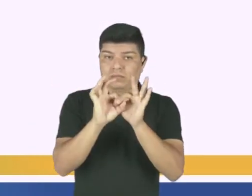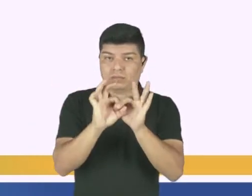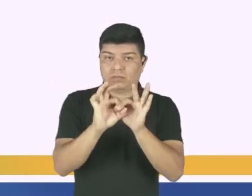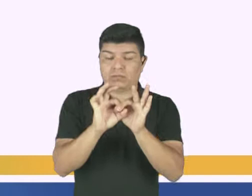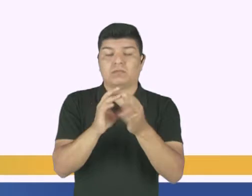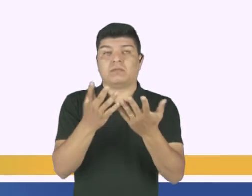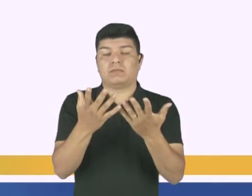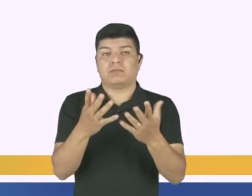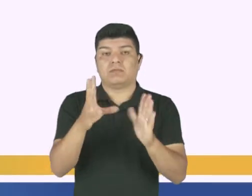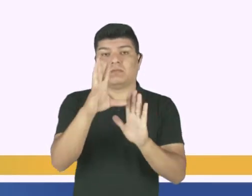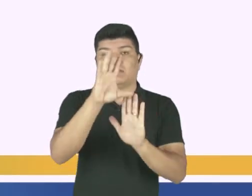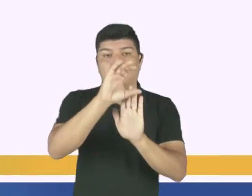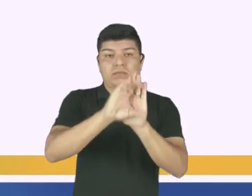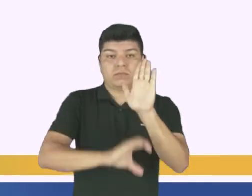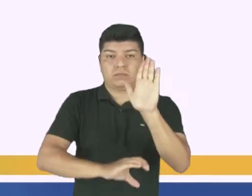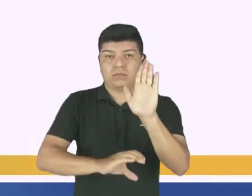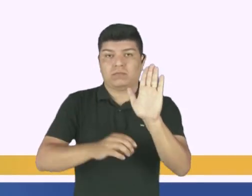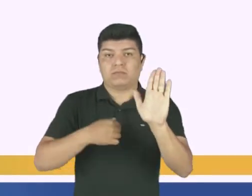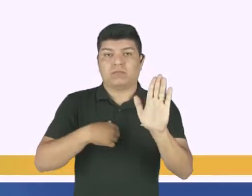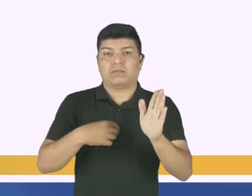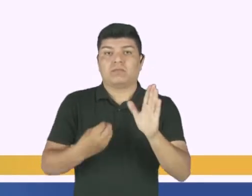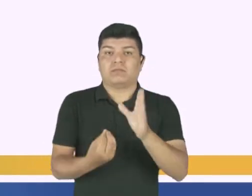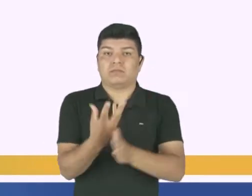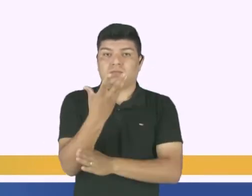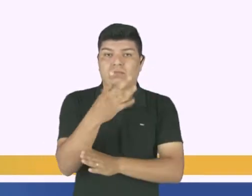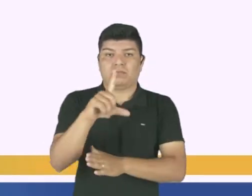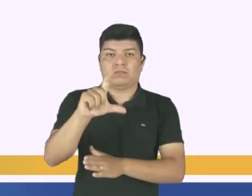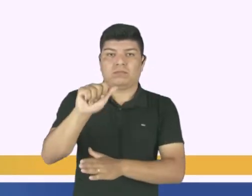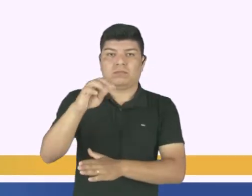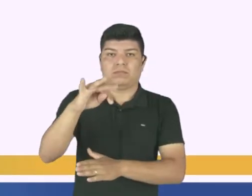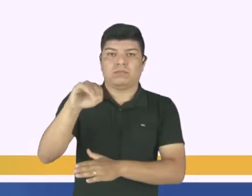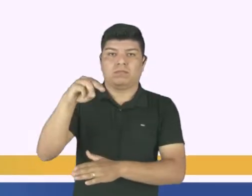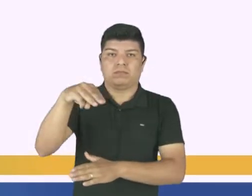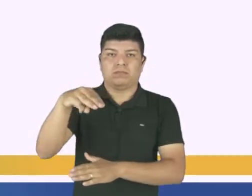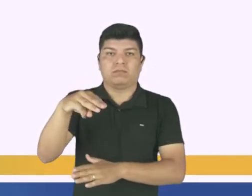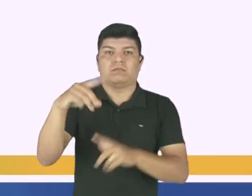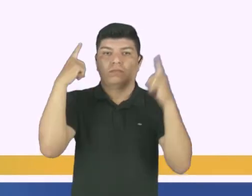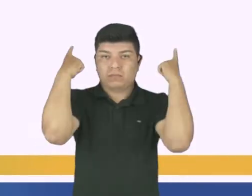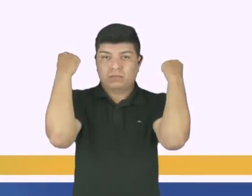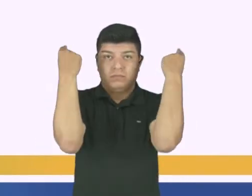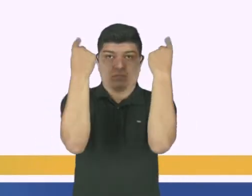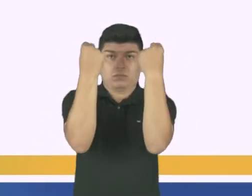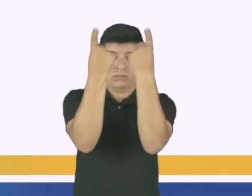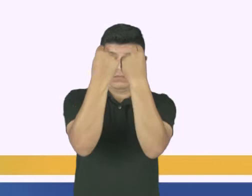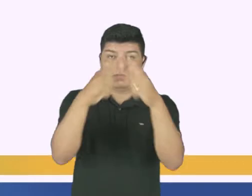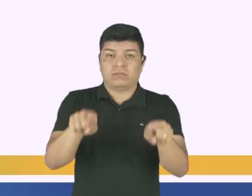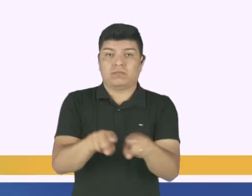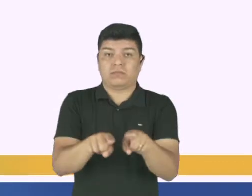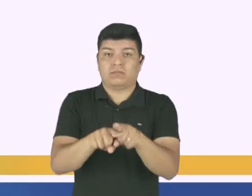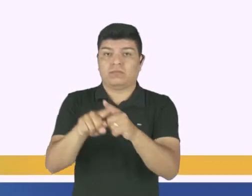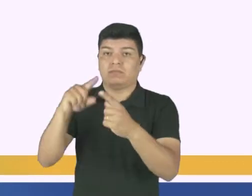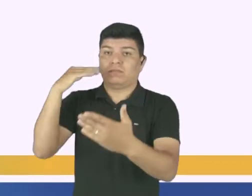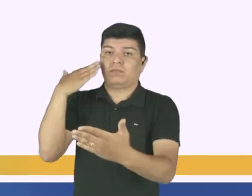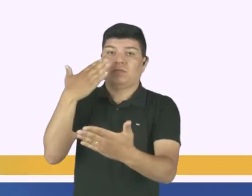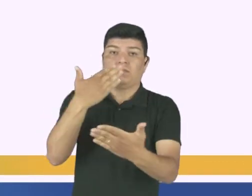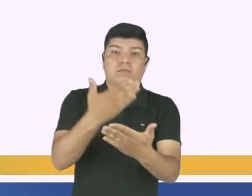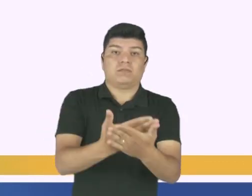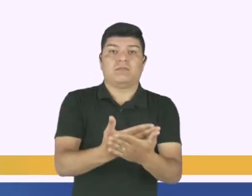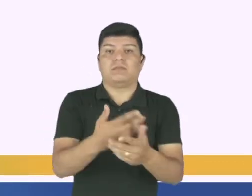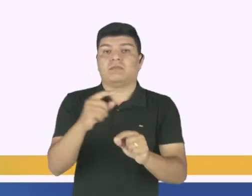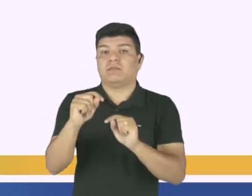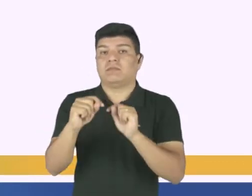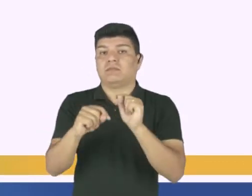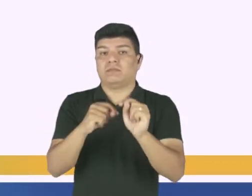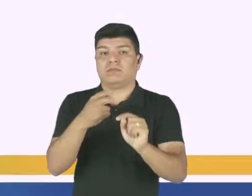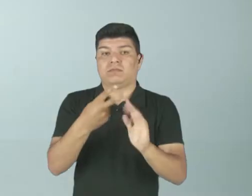é um conceito que tem as suas derivações do latim, do grego, e chega até nós com esse significado de